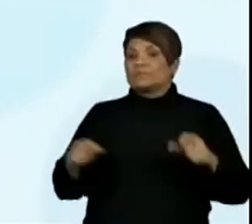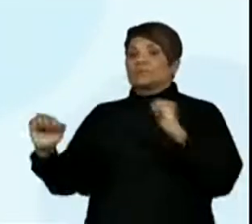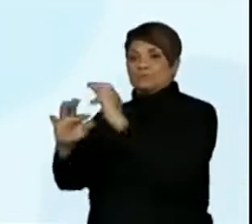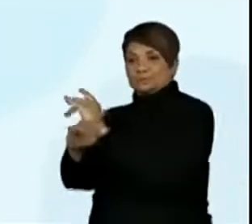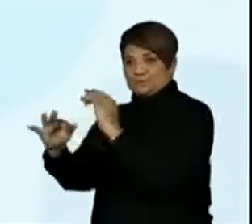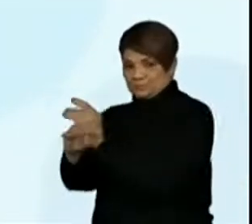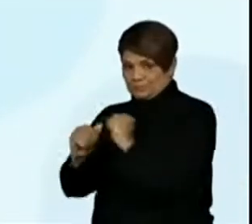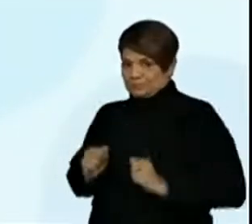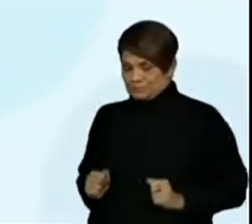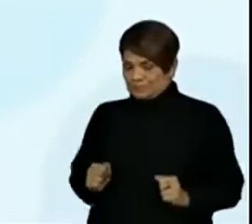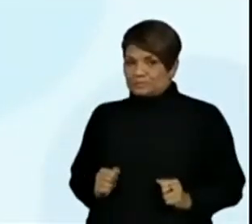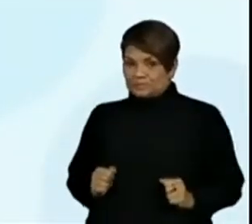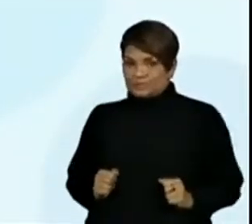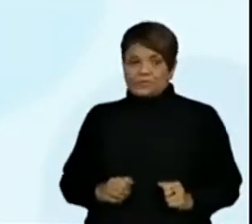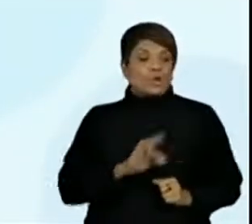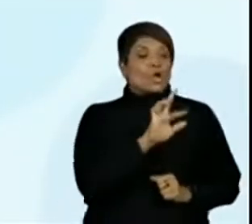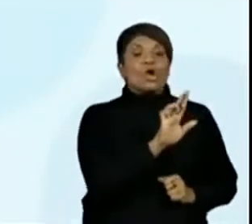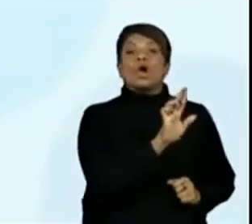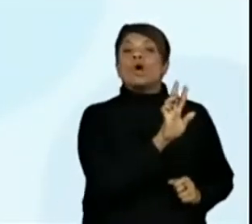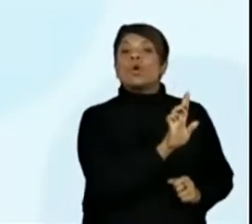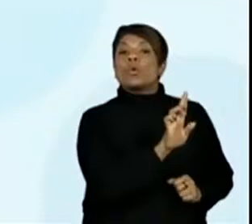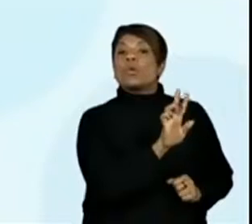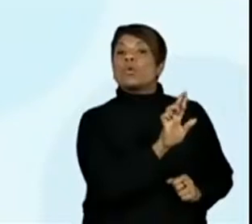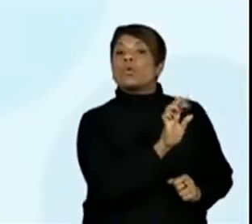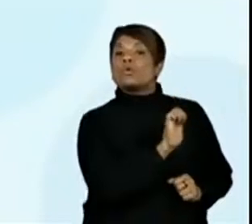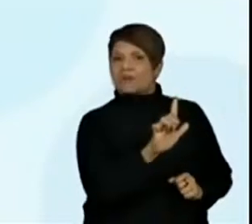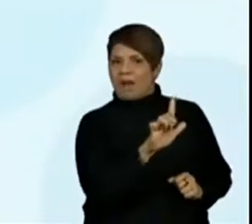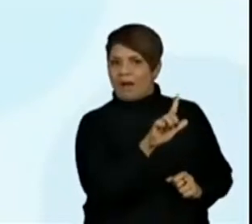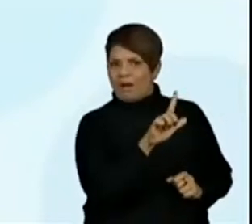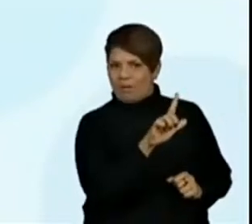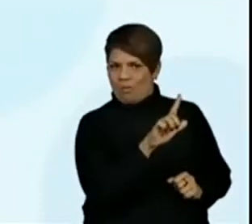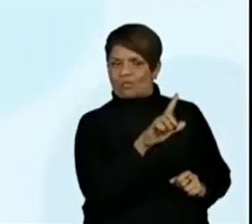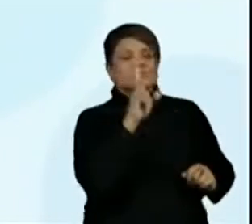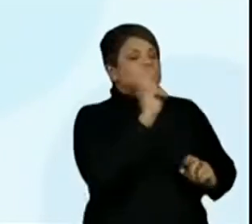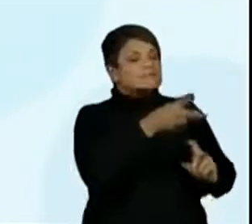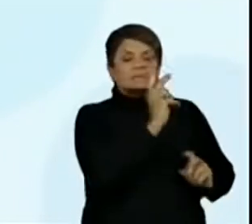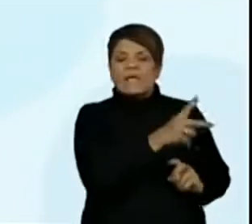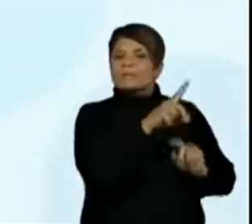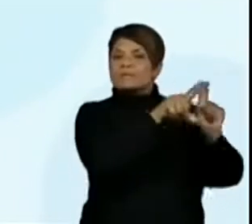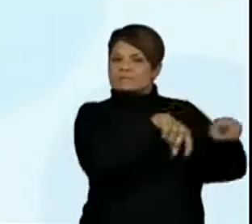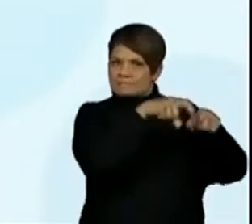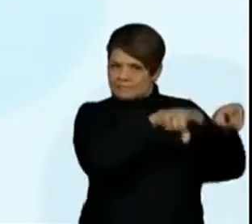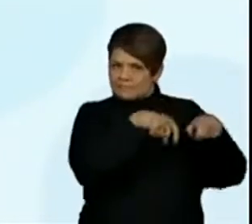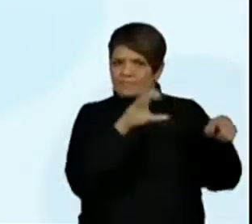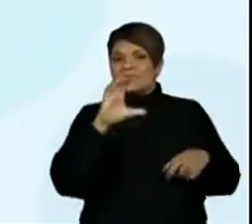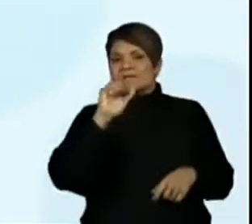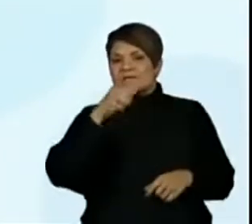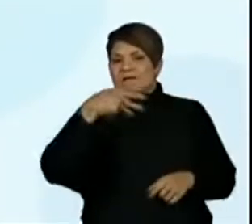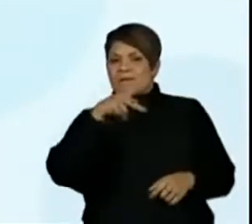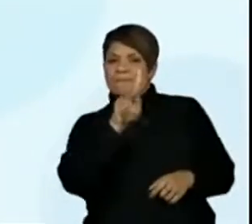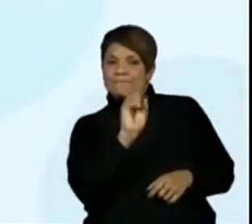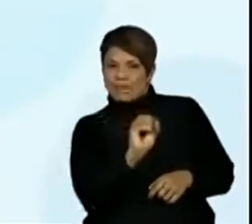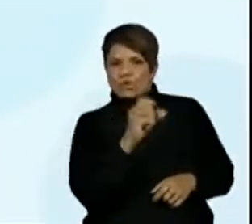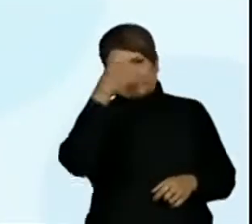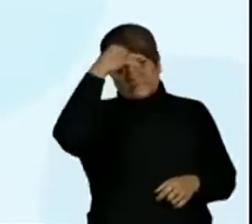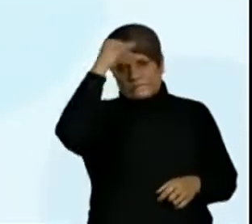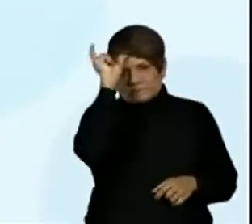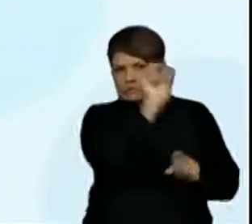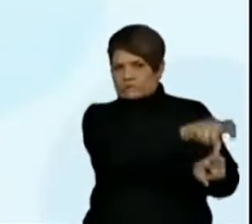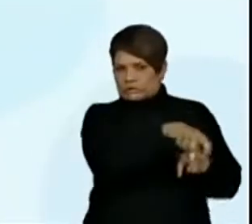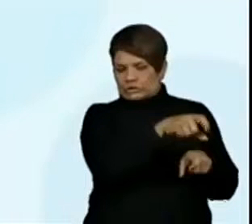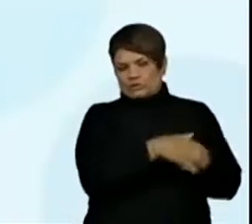o rural. A palavra rural vai estar sempre lembrando campo, sítios,